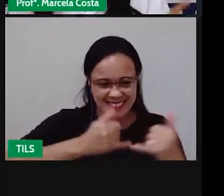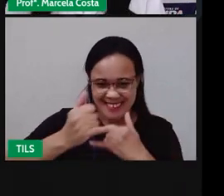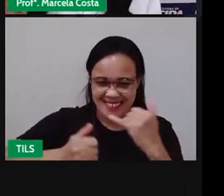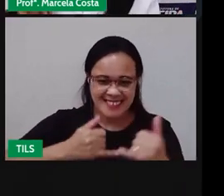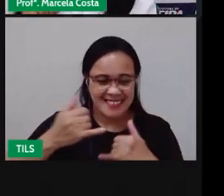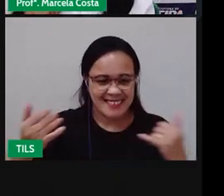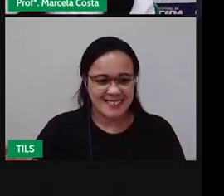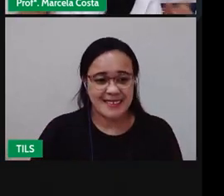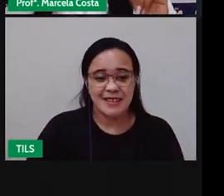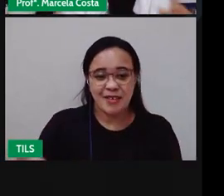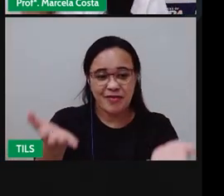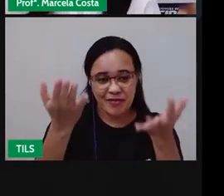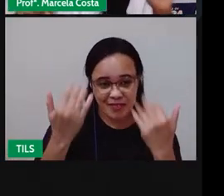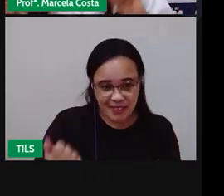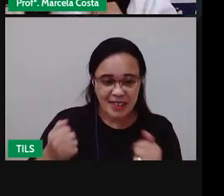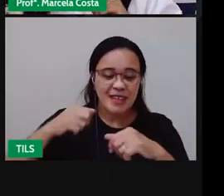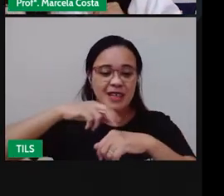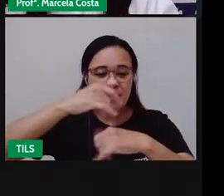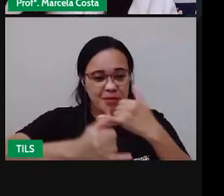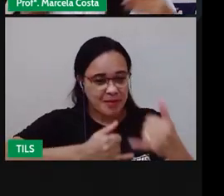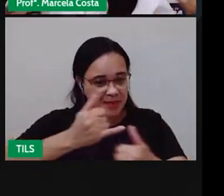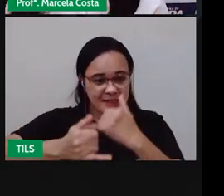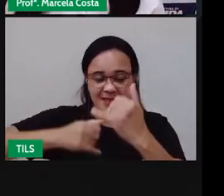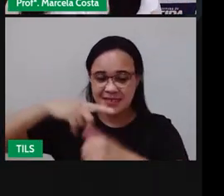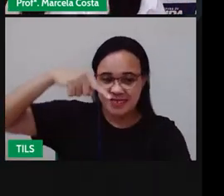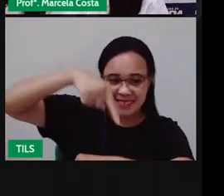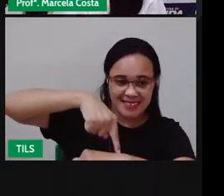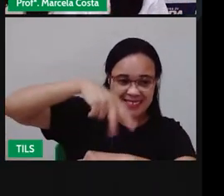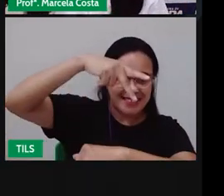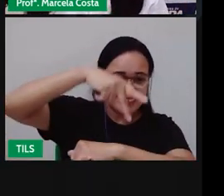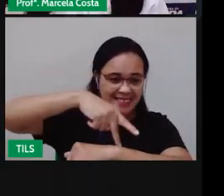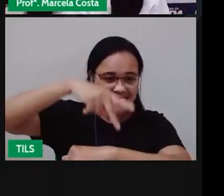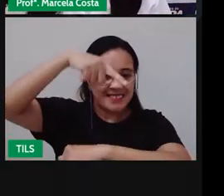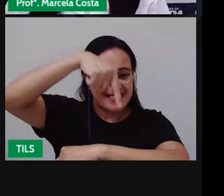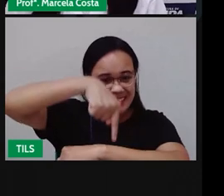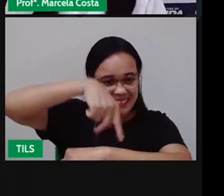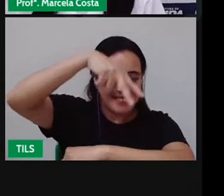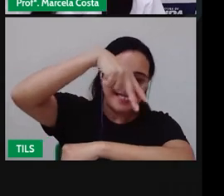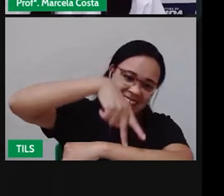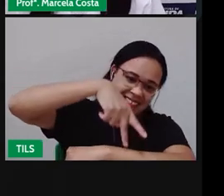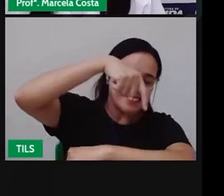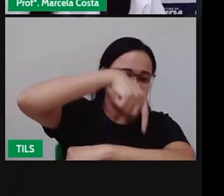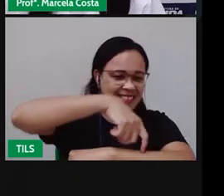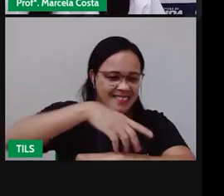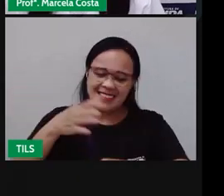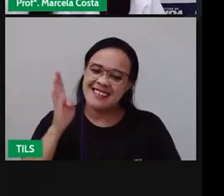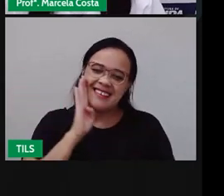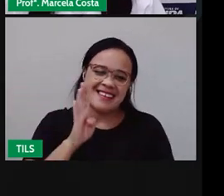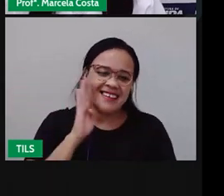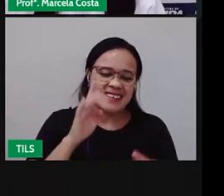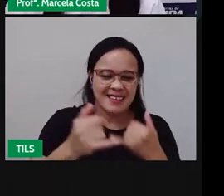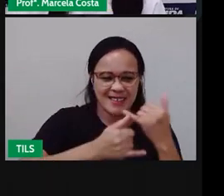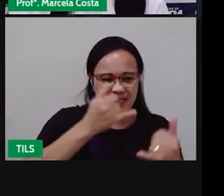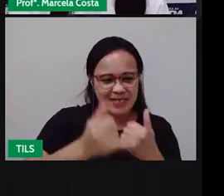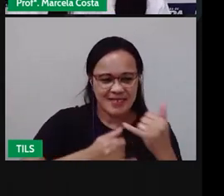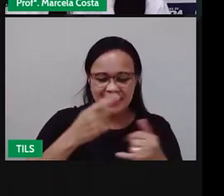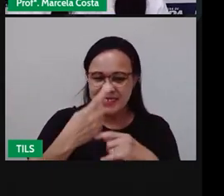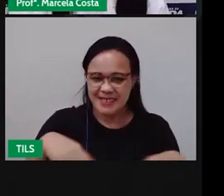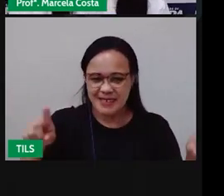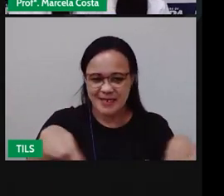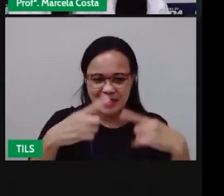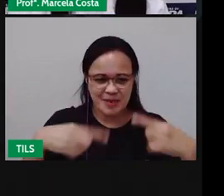Vamos brincar De amarelinha E com essa canção então Embalando Fica mais divertido ainda